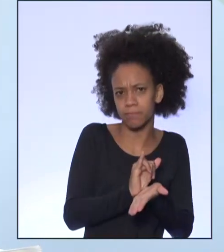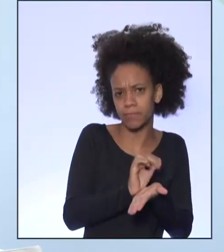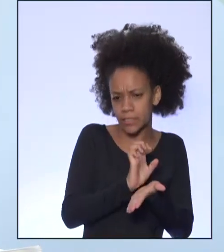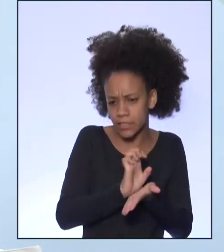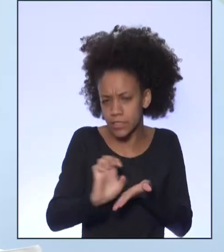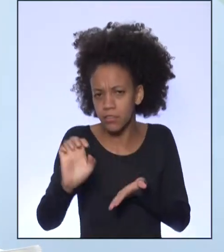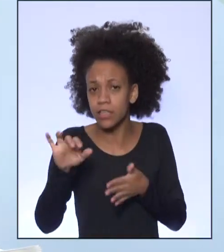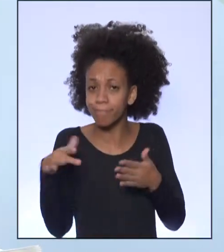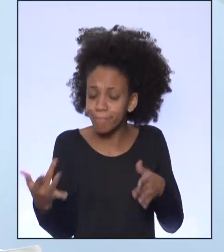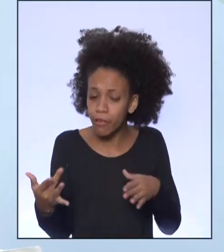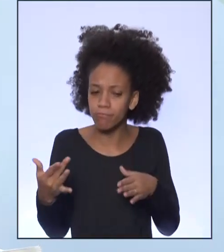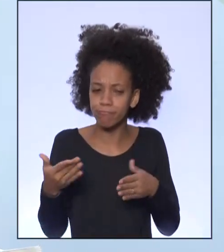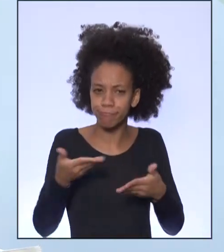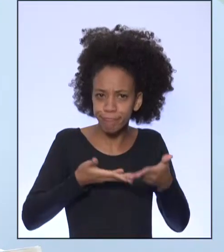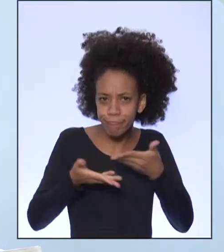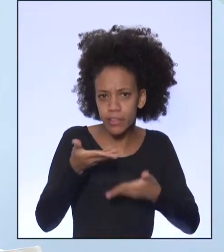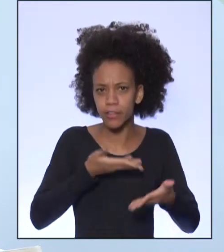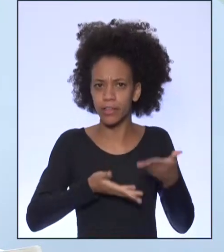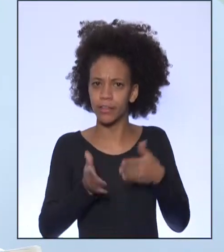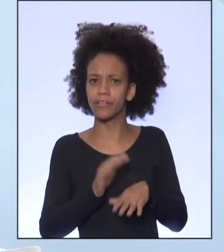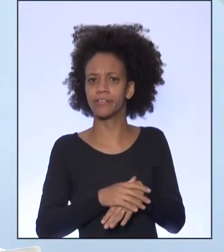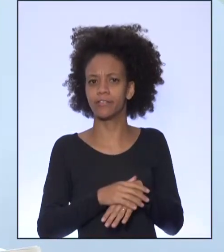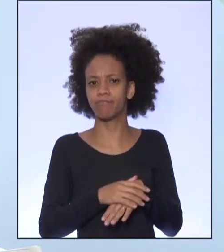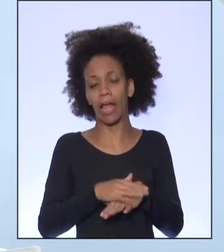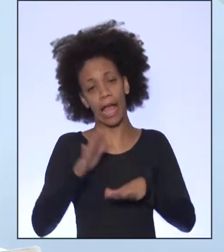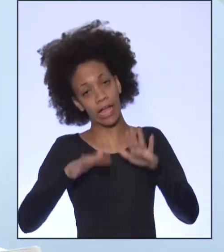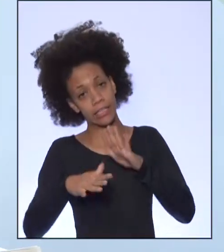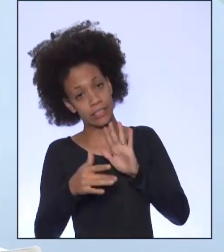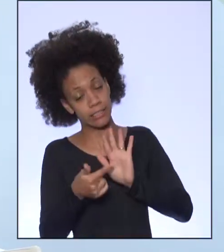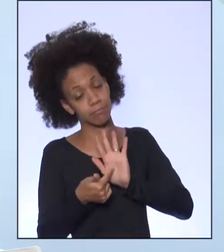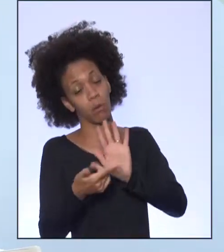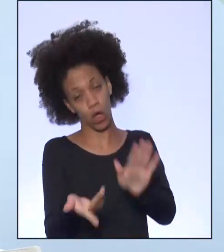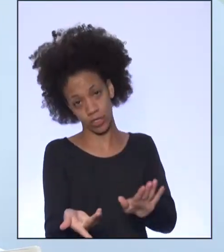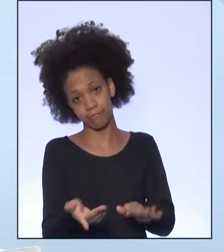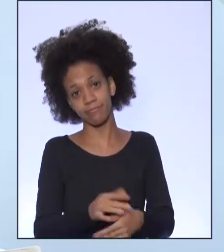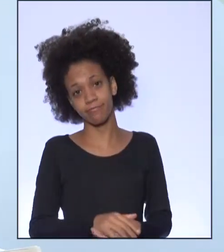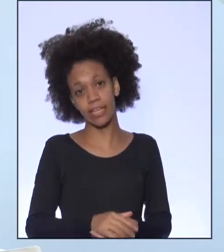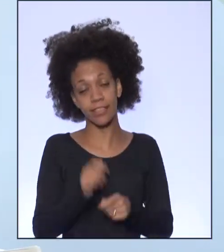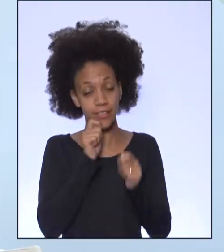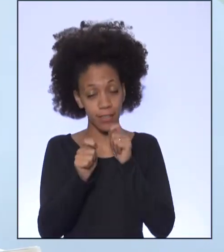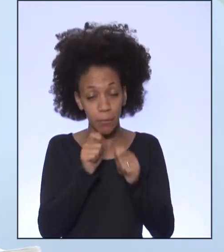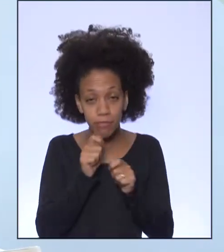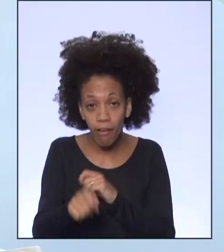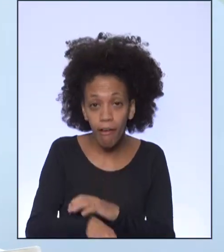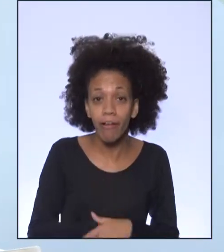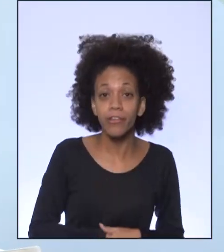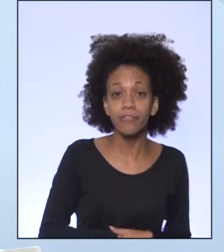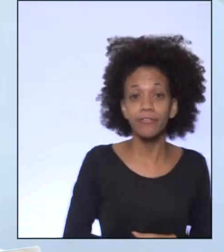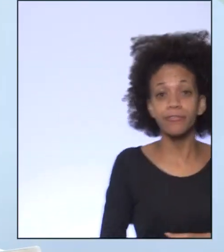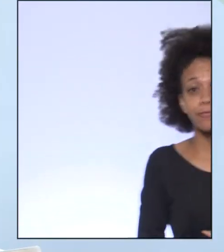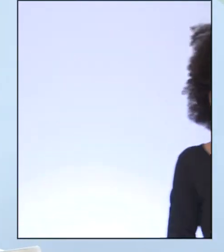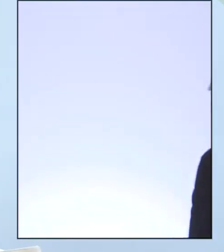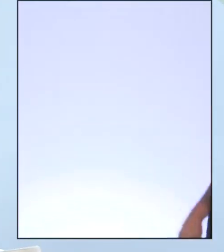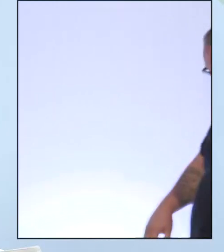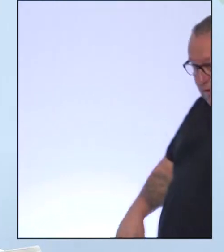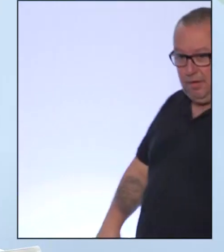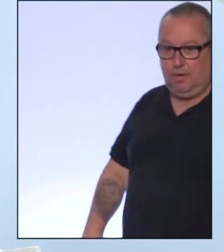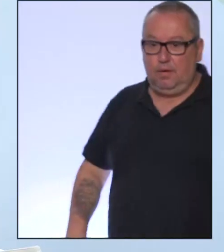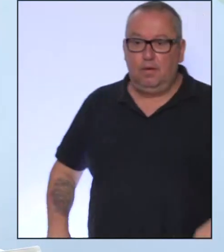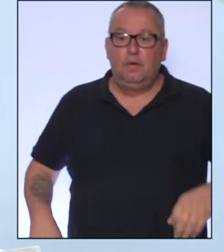denominação que tem cada vez aparecido mais nas reportagens, em campanhas